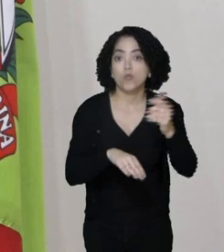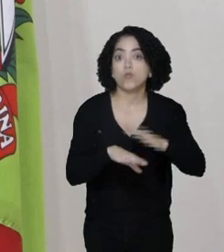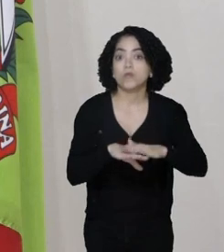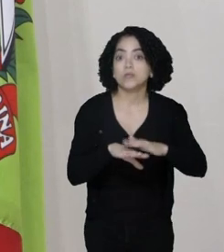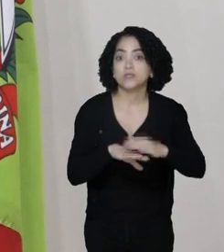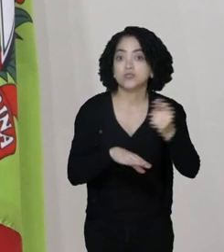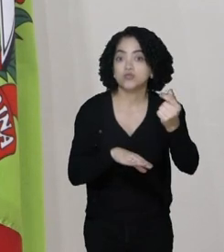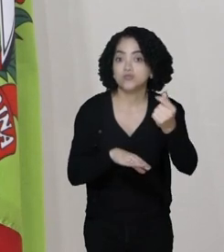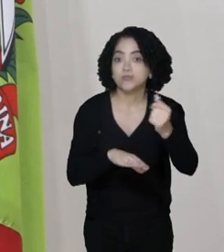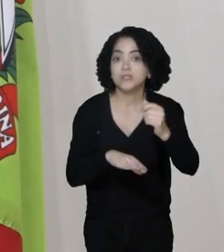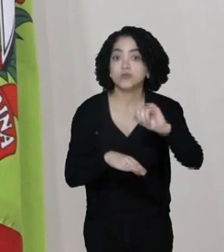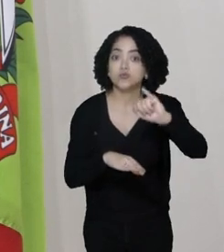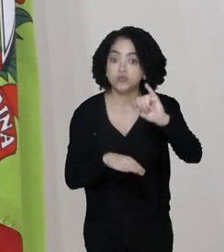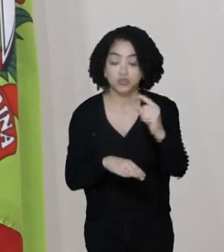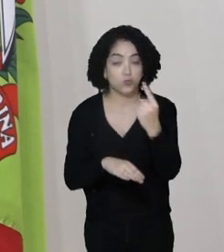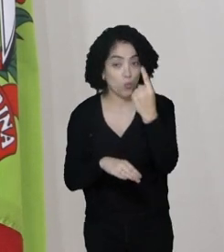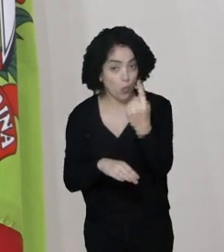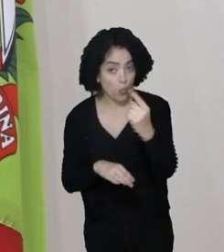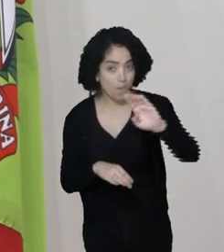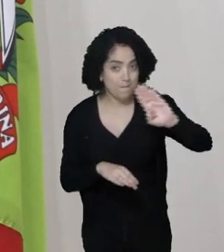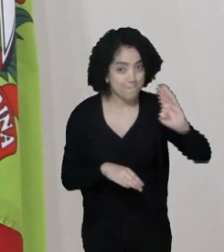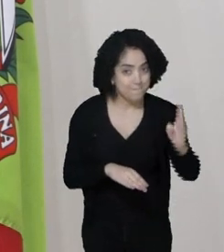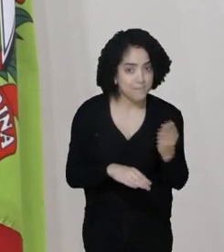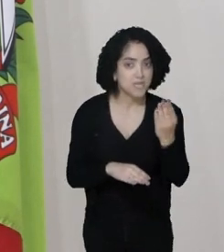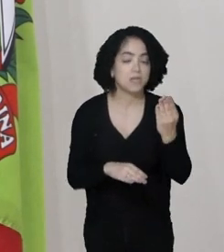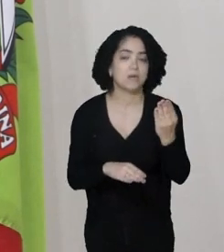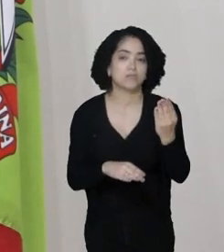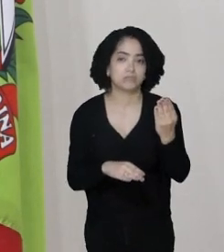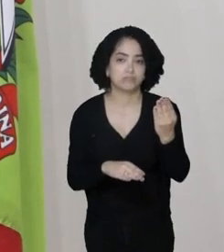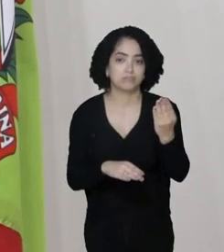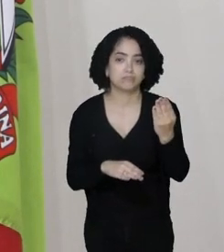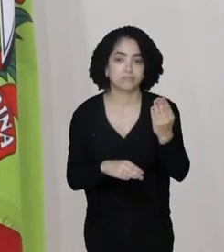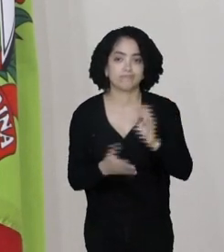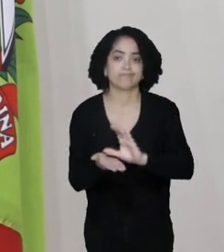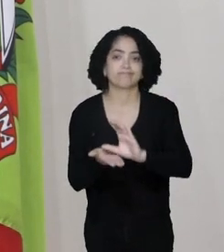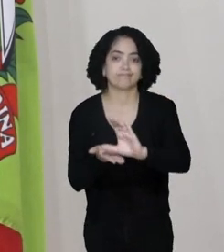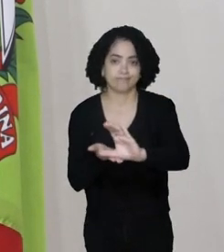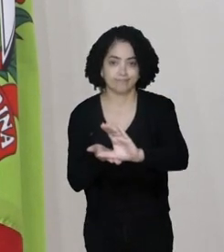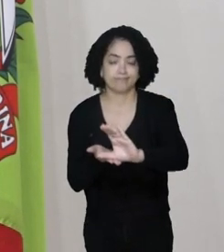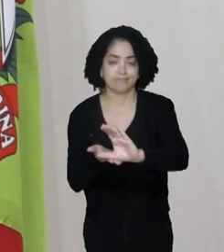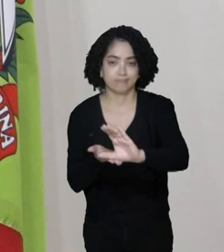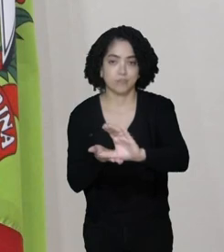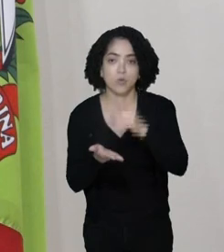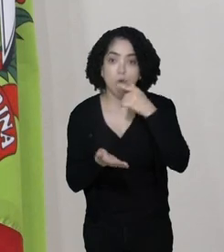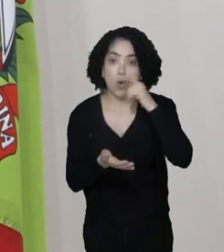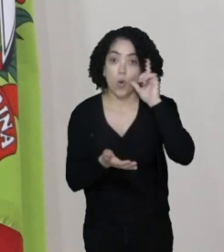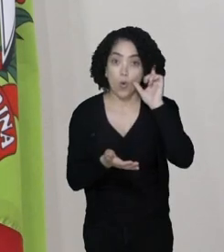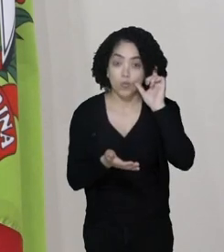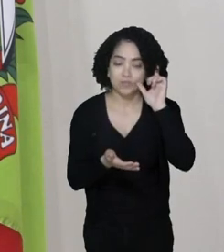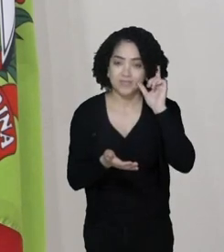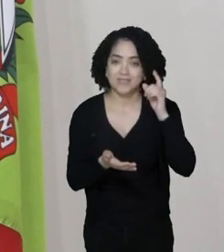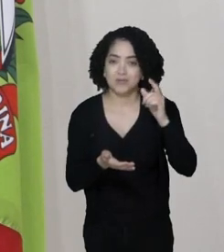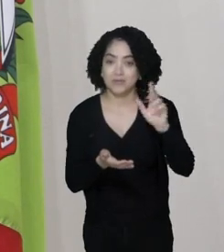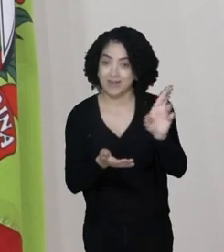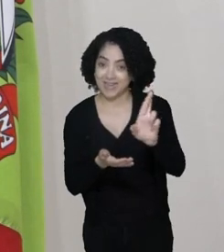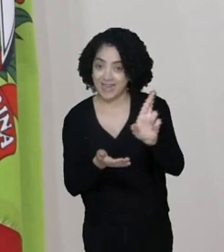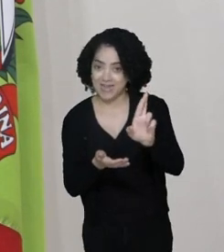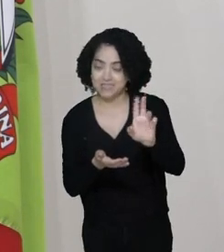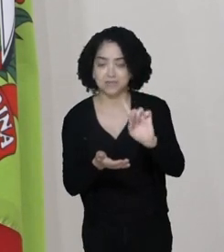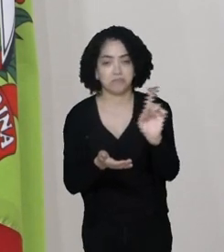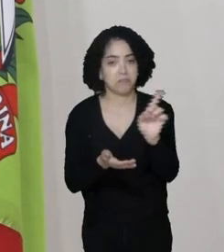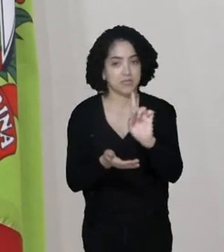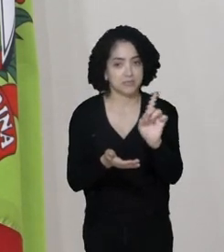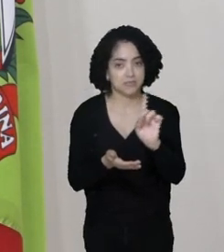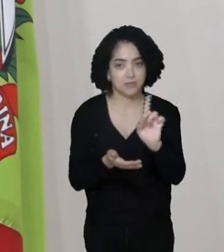um bilhão de dólares. É, ontem eu falei um bilhão de reais, mas por um